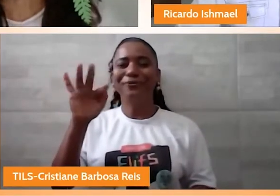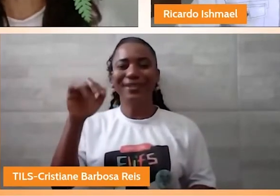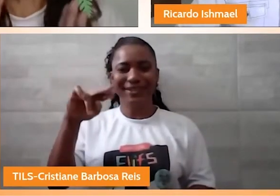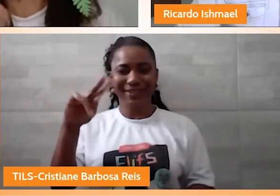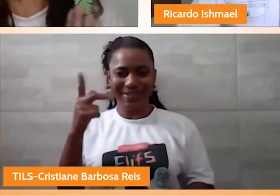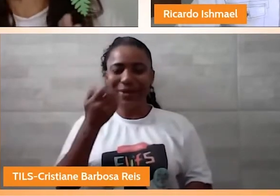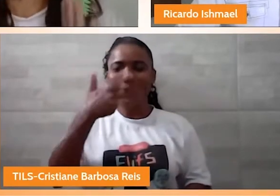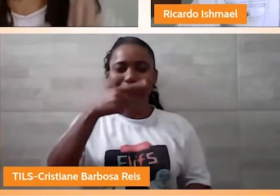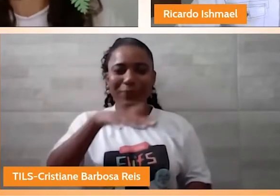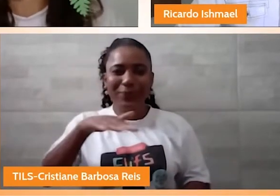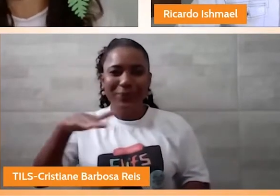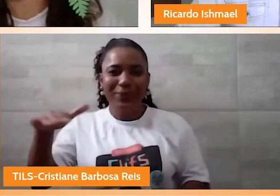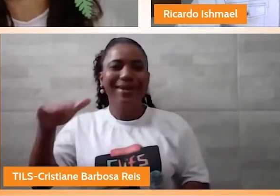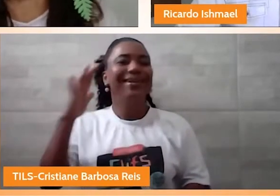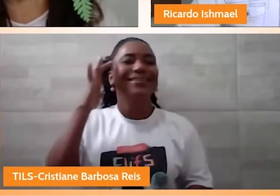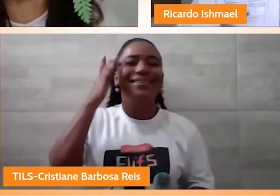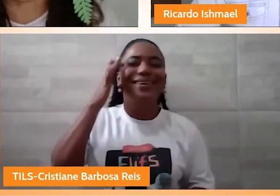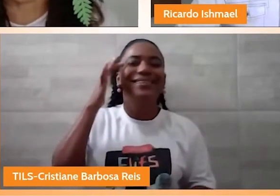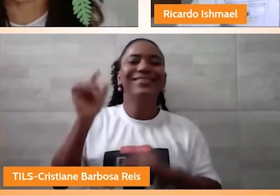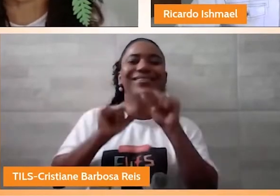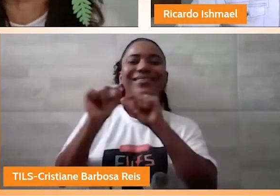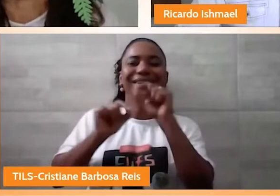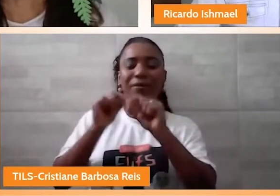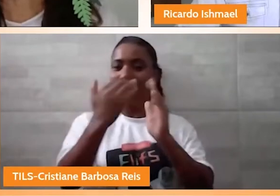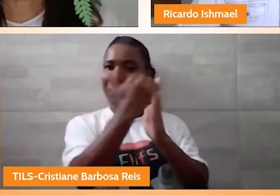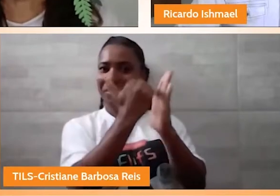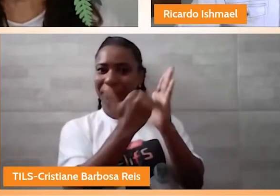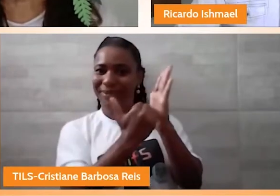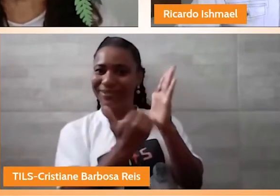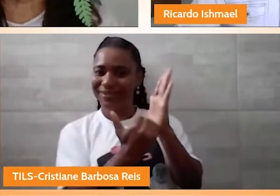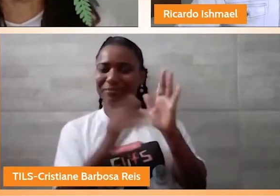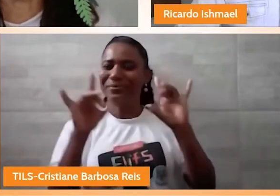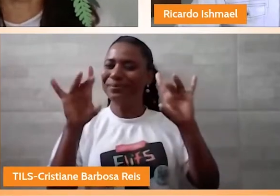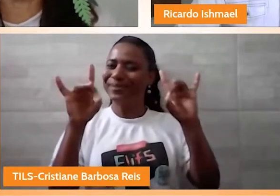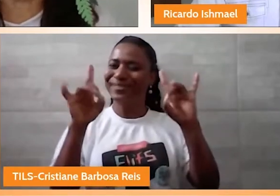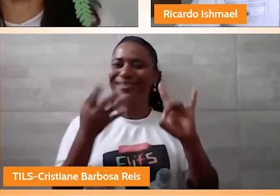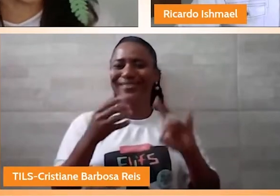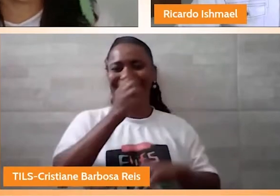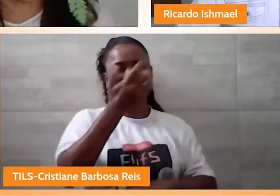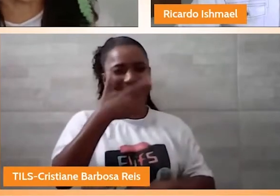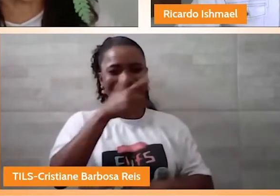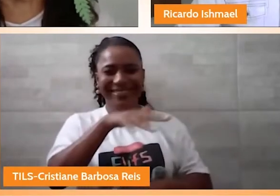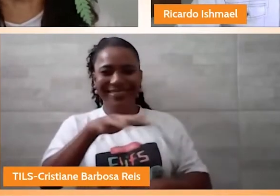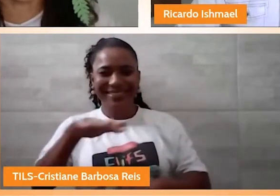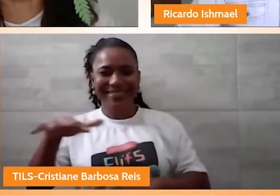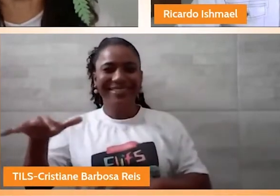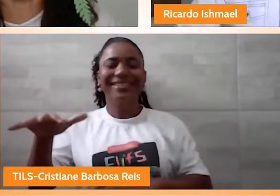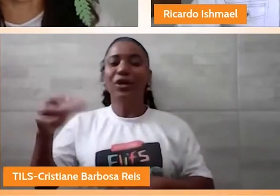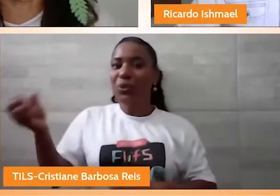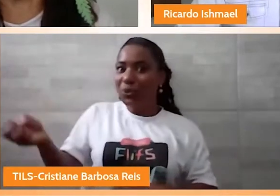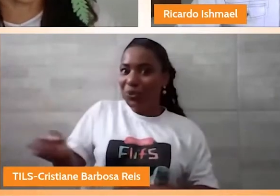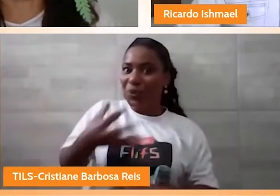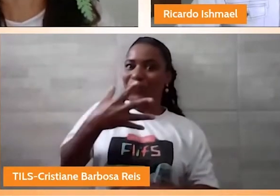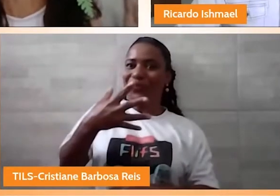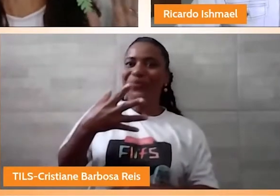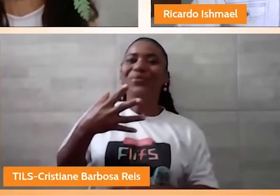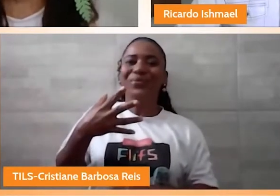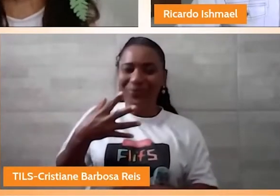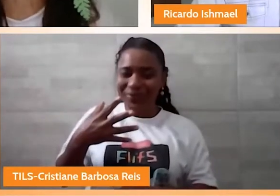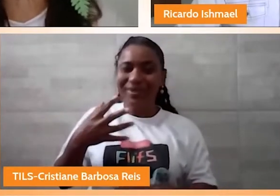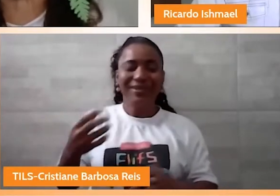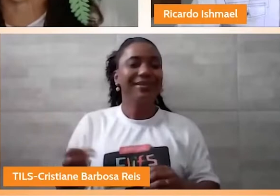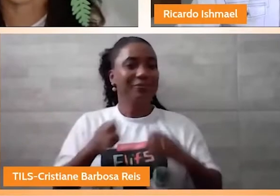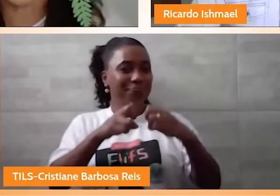é uma programação específica para esse público. O que você achou dessa novidade desse ano da Flifes virtual,